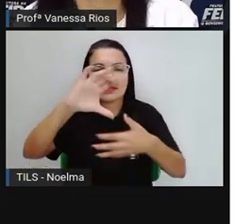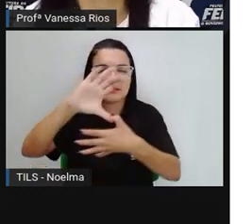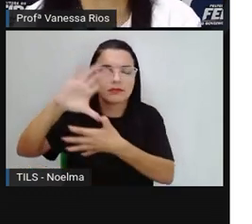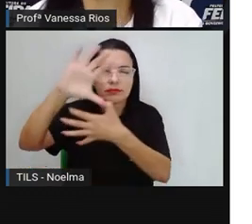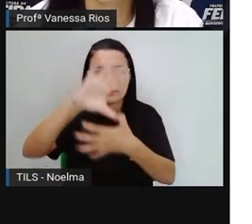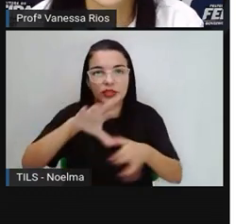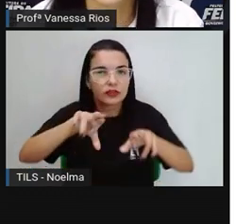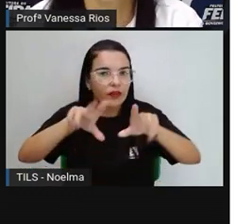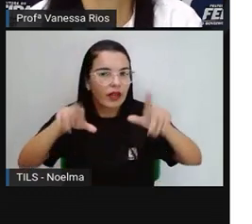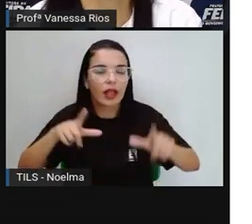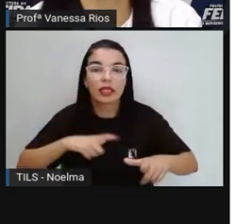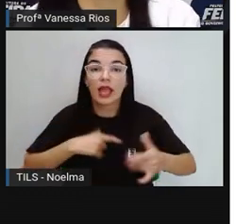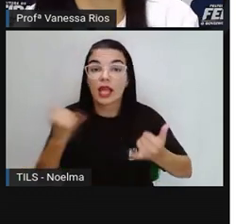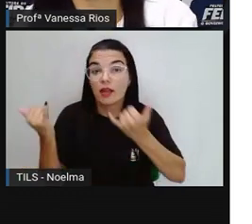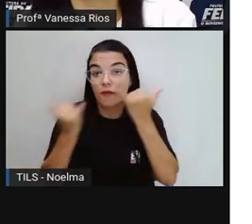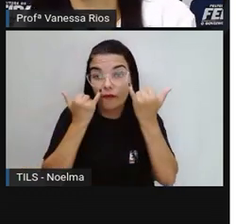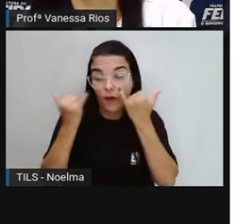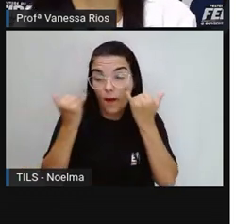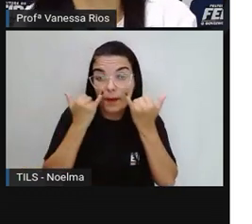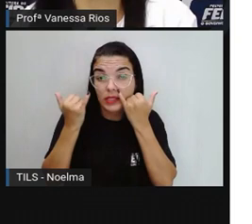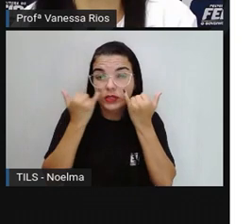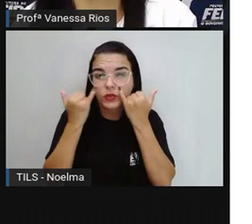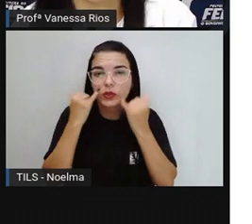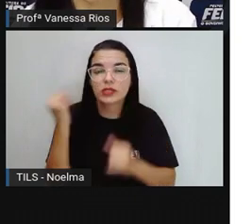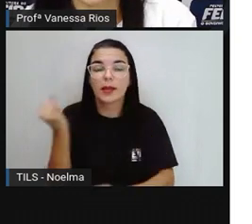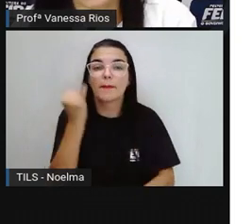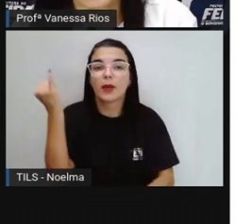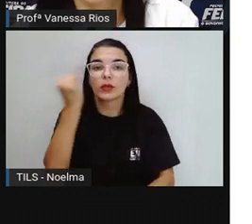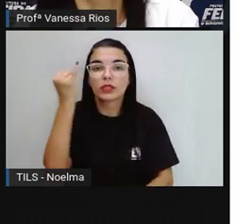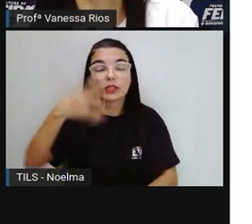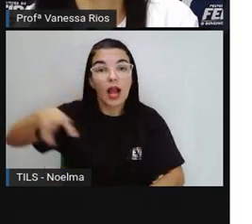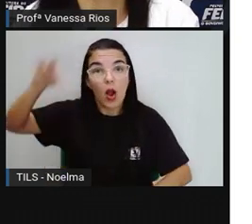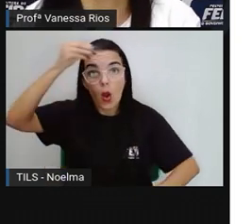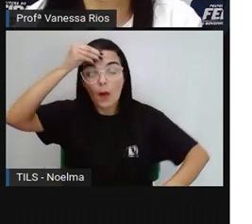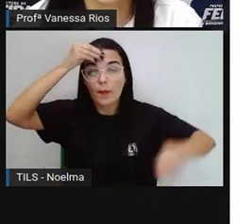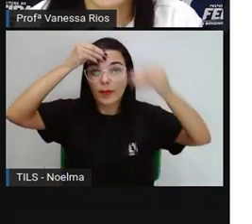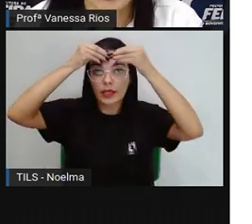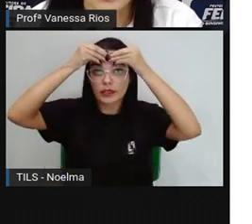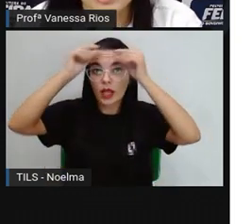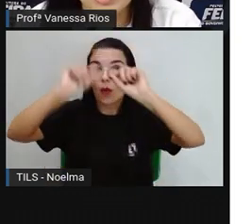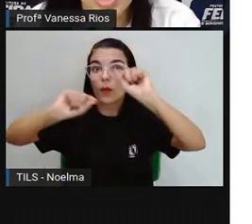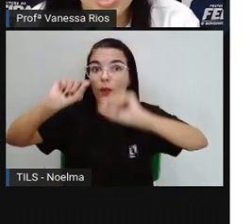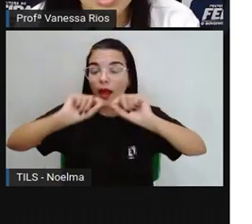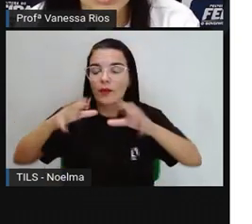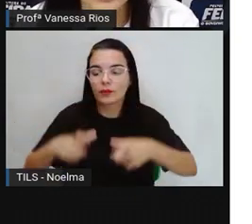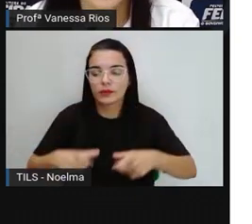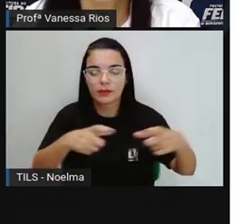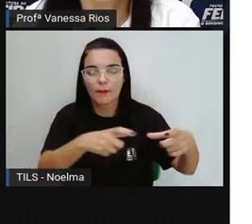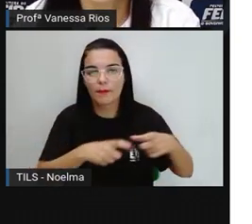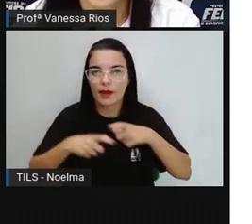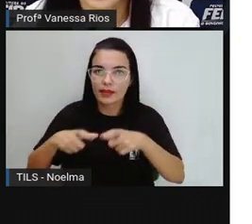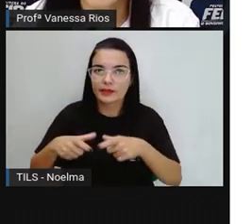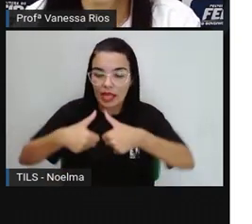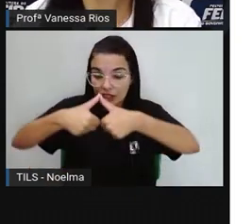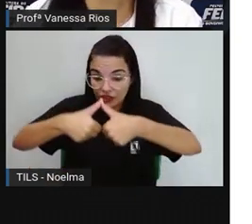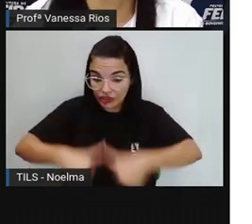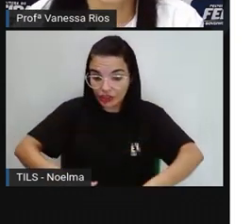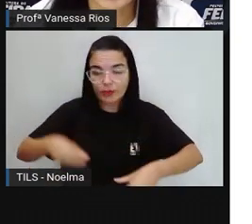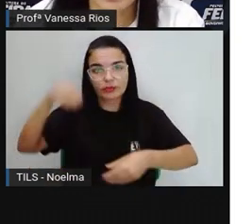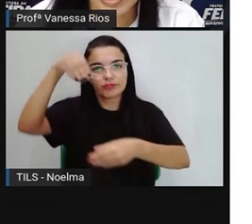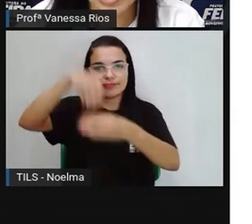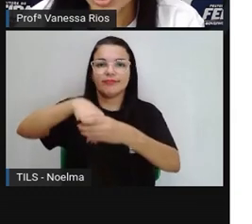importantes para compreendermos o espaço no qual estamos inseridos, no qual